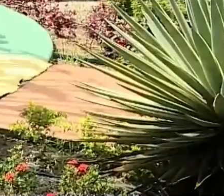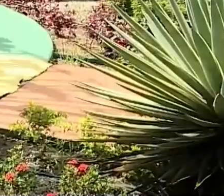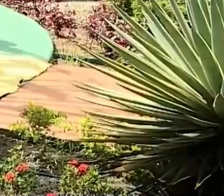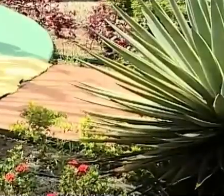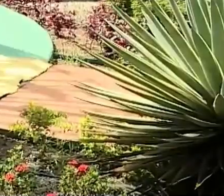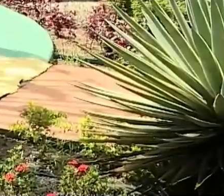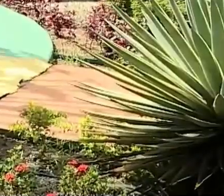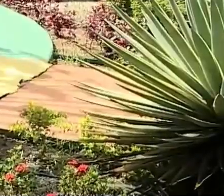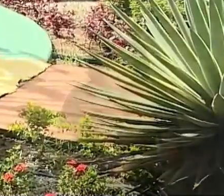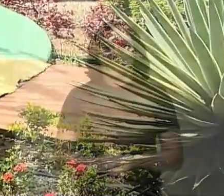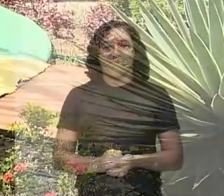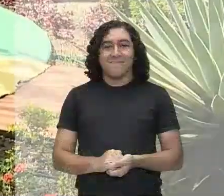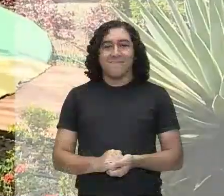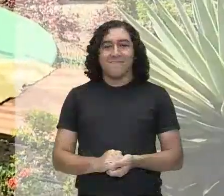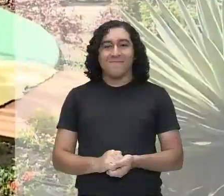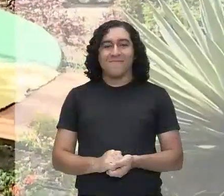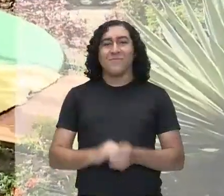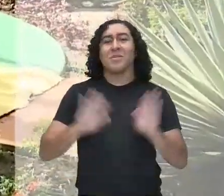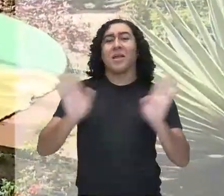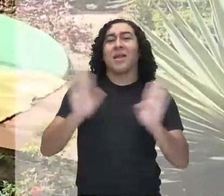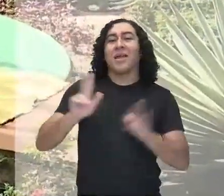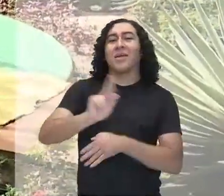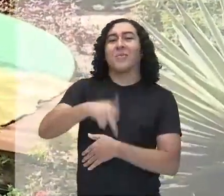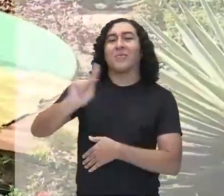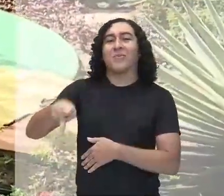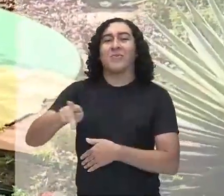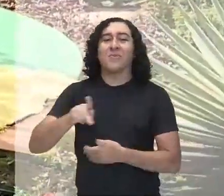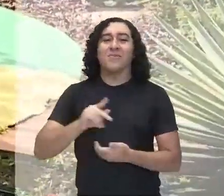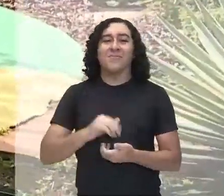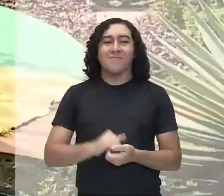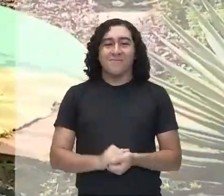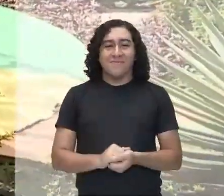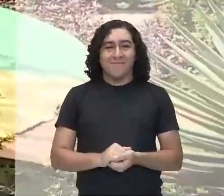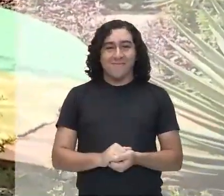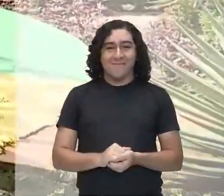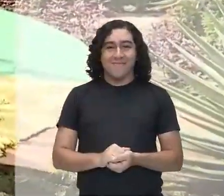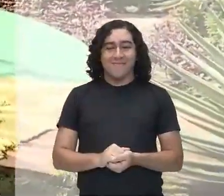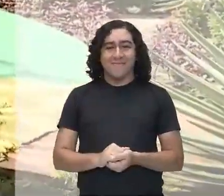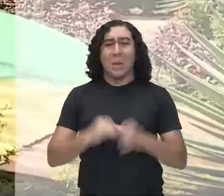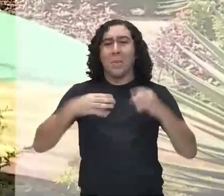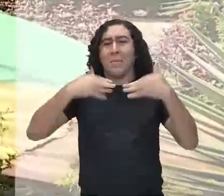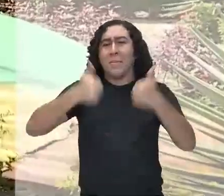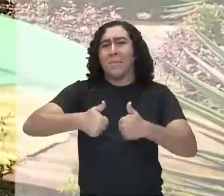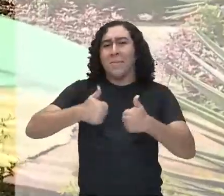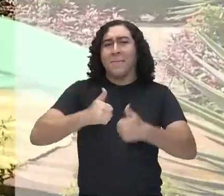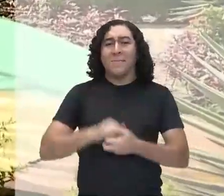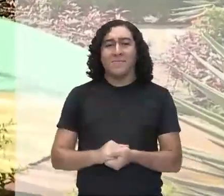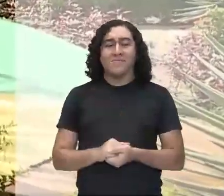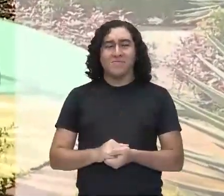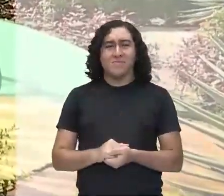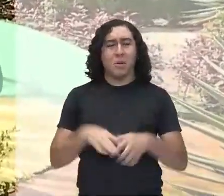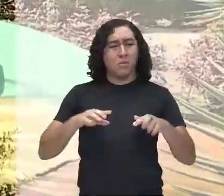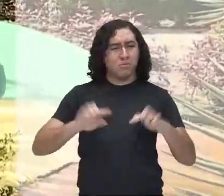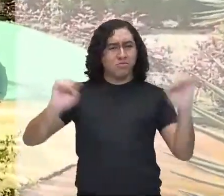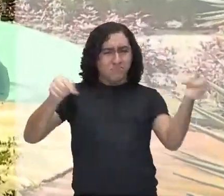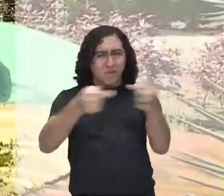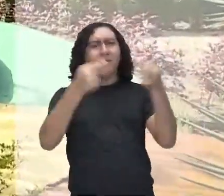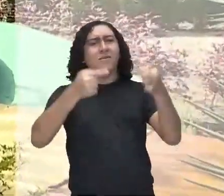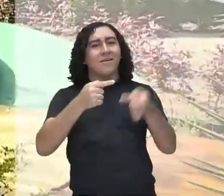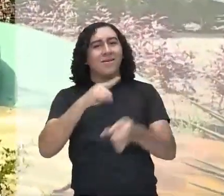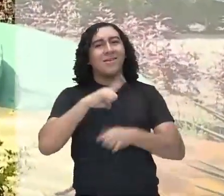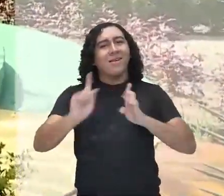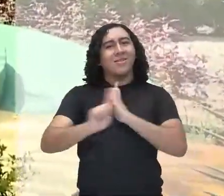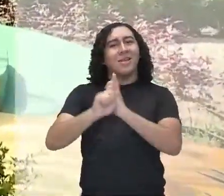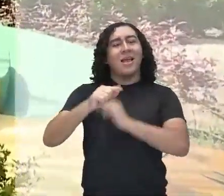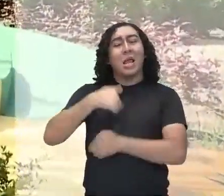Fala, Alexandre! Tudo bem? Muita coincidência, ó! Porra,